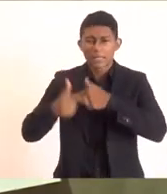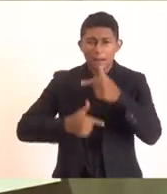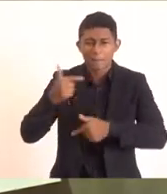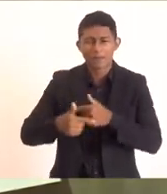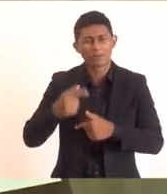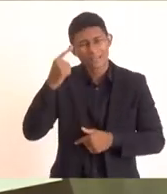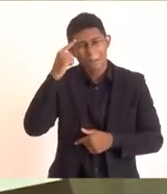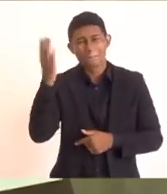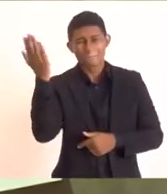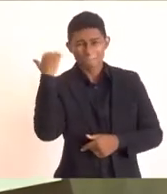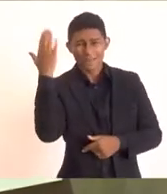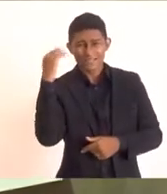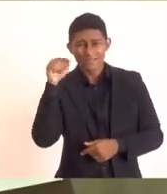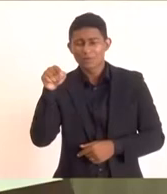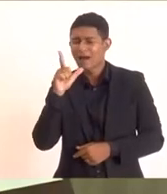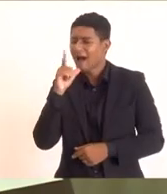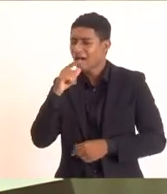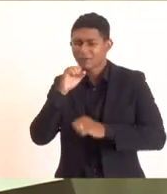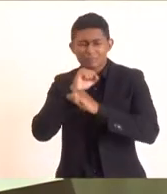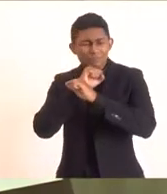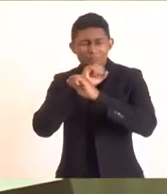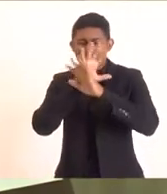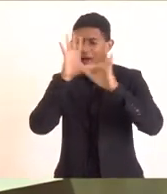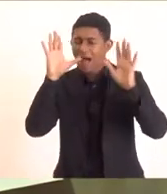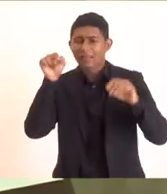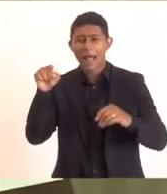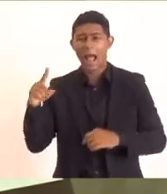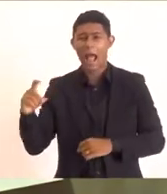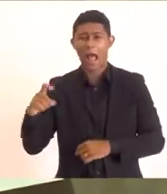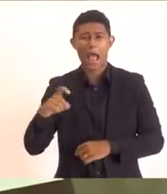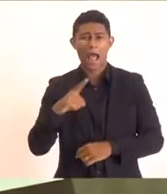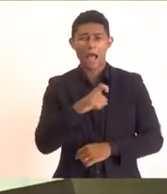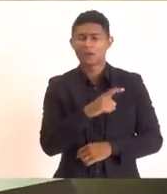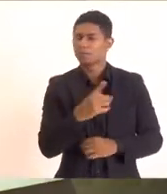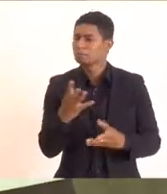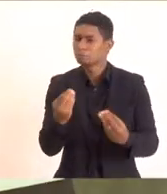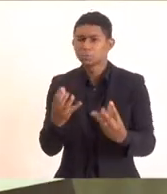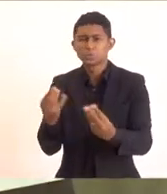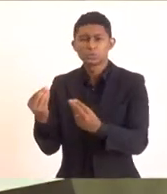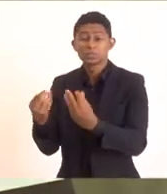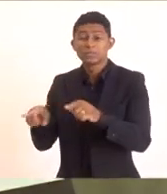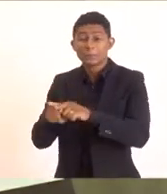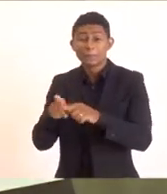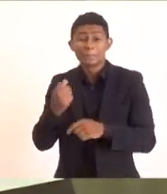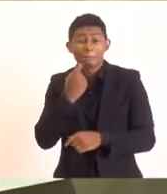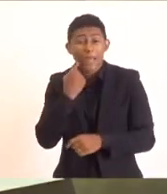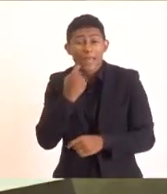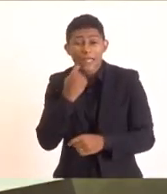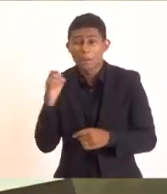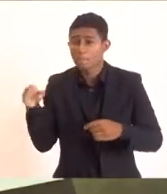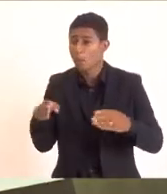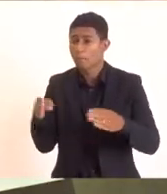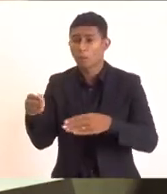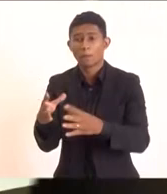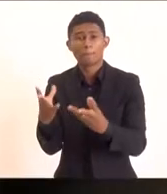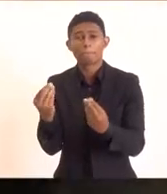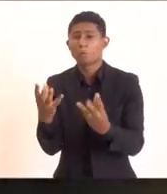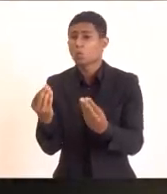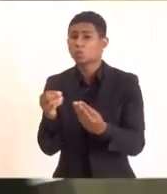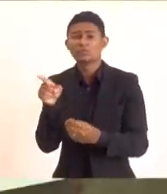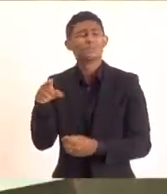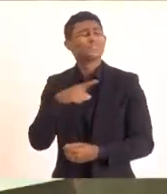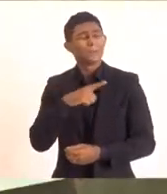cristalina, um grande criador de camarão e também de desolva dos peixes que entram pelo canal.